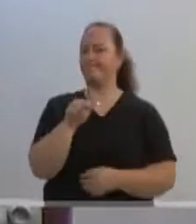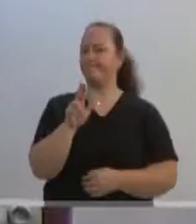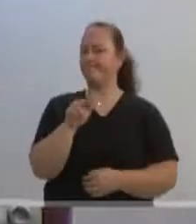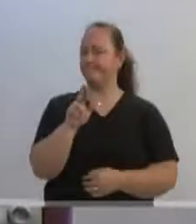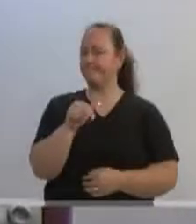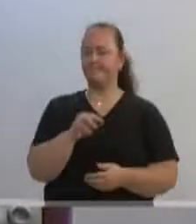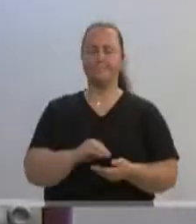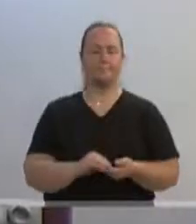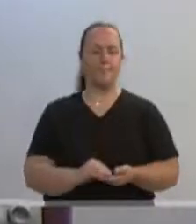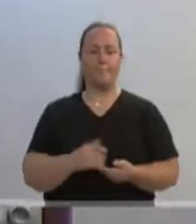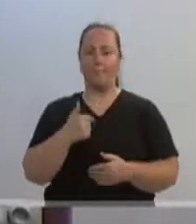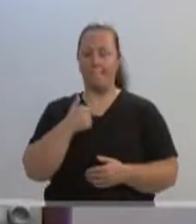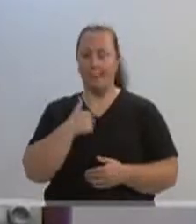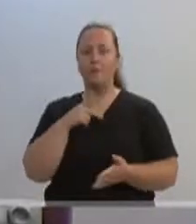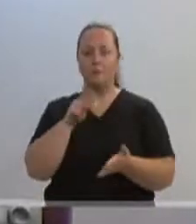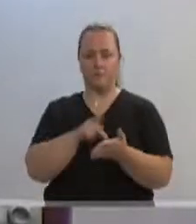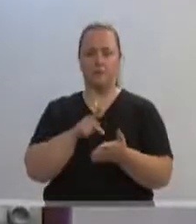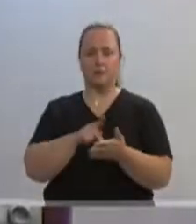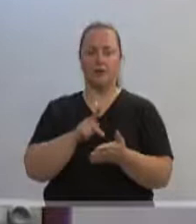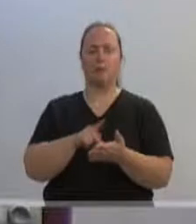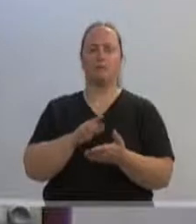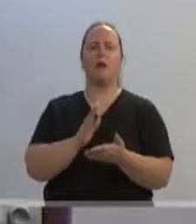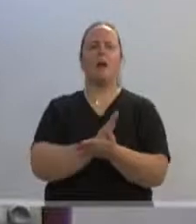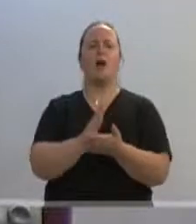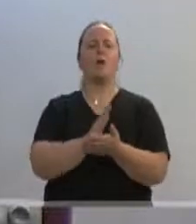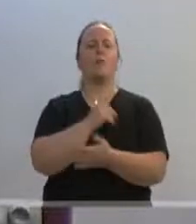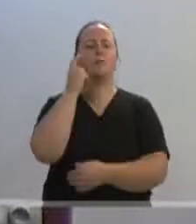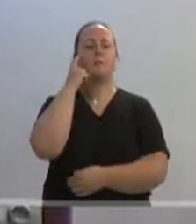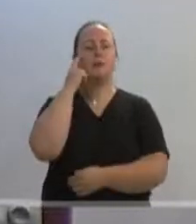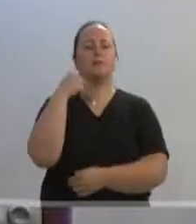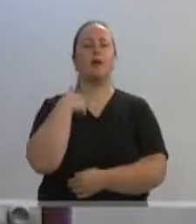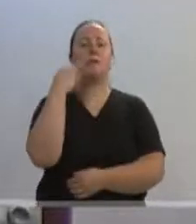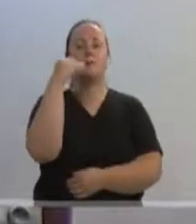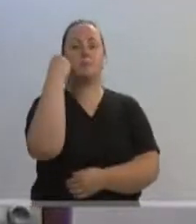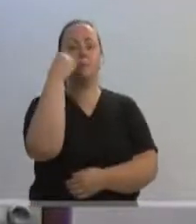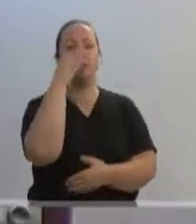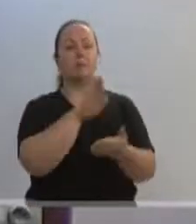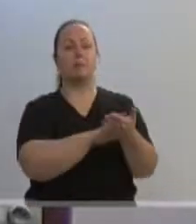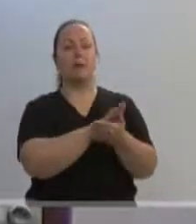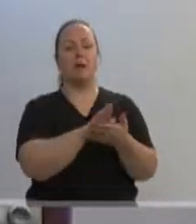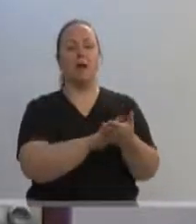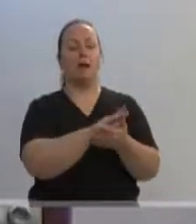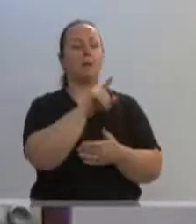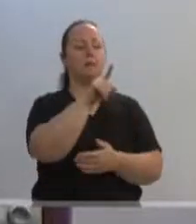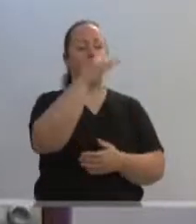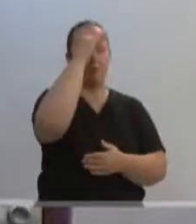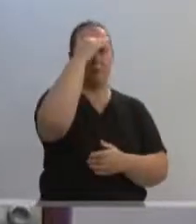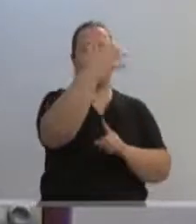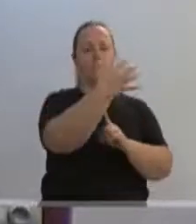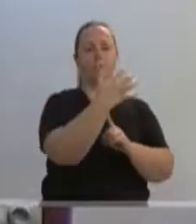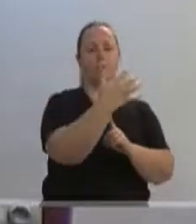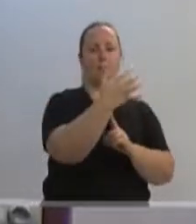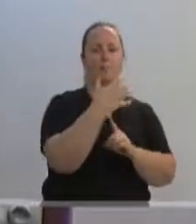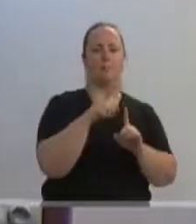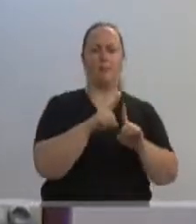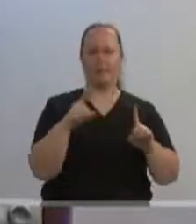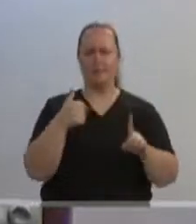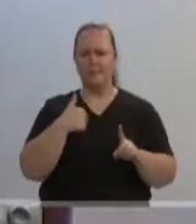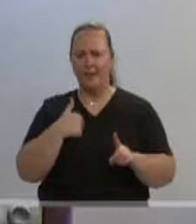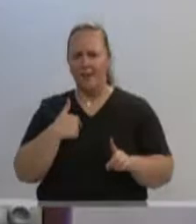dizendo que pelo fato de não ter experiência, sou influenciado pelo vereador Jovino. Com todo o respeito que eu tenho pelo senhor, eu tenho uma coisa chamada